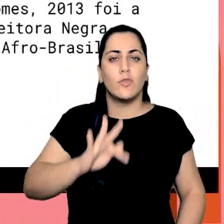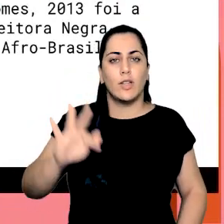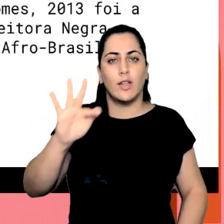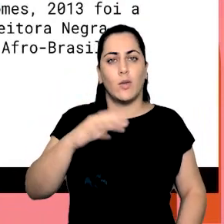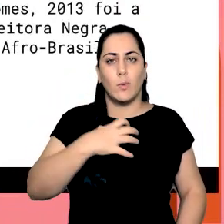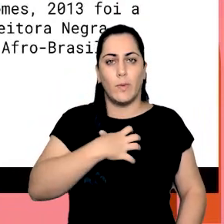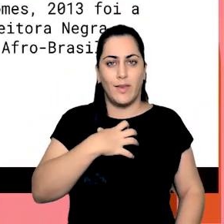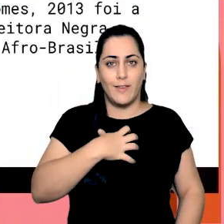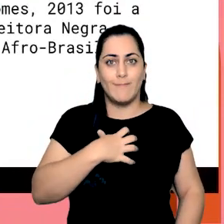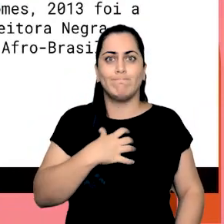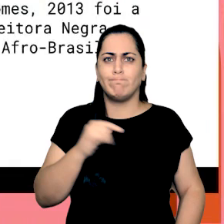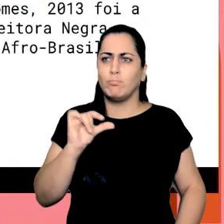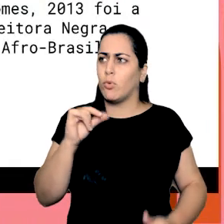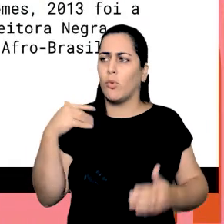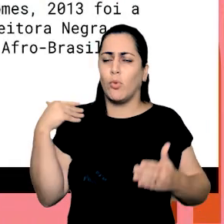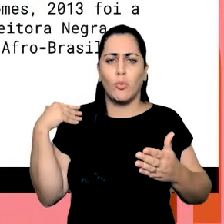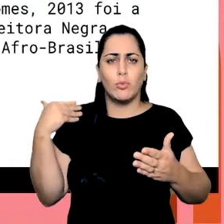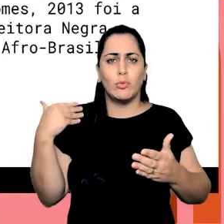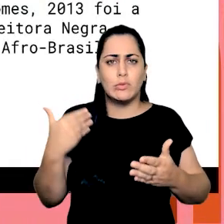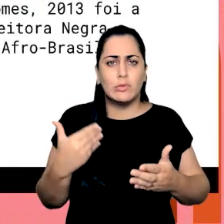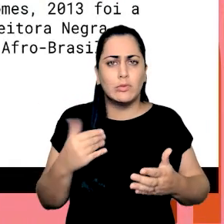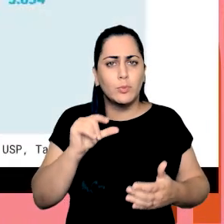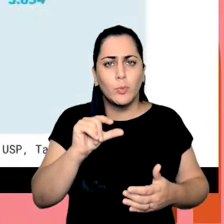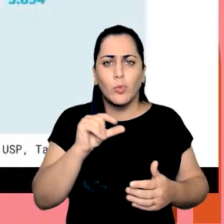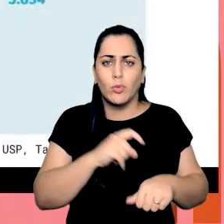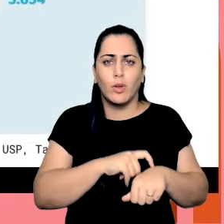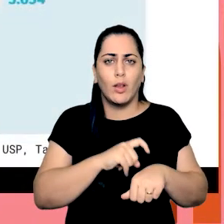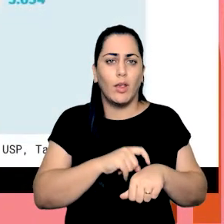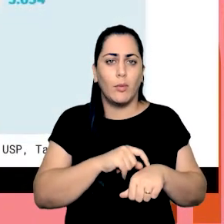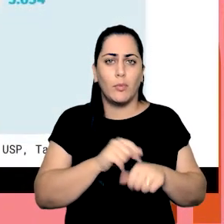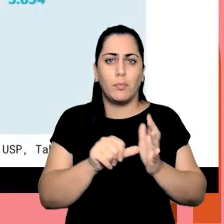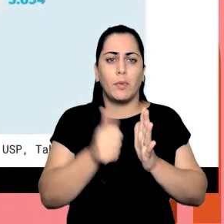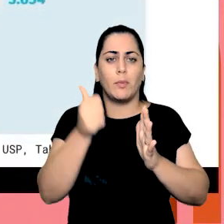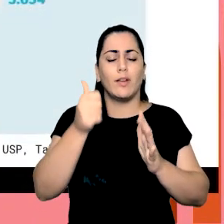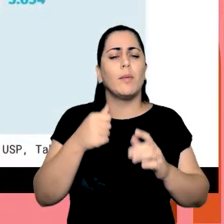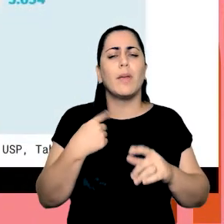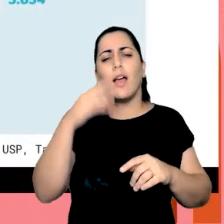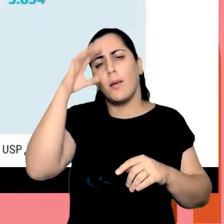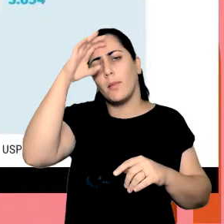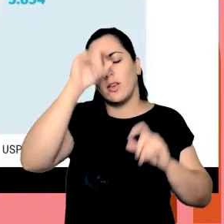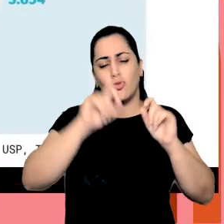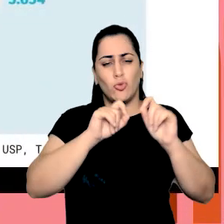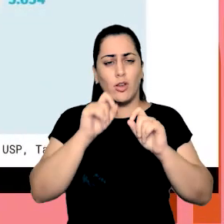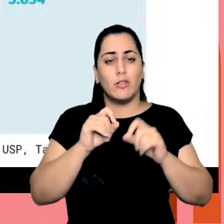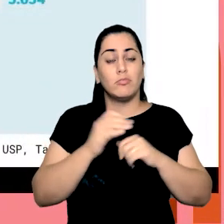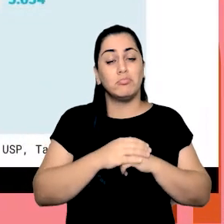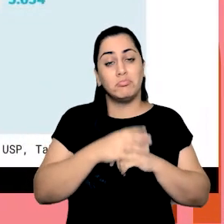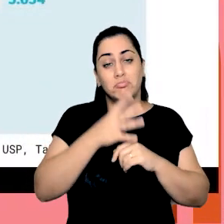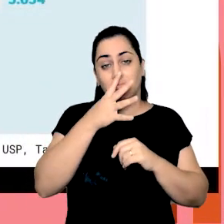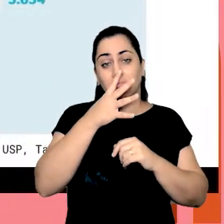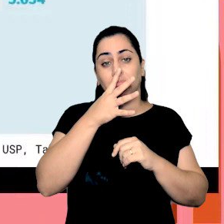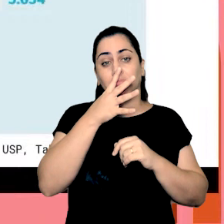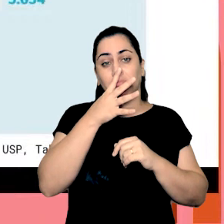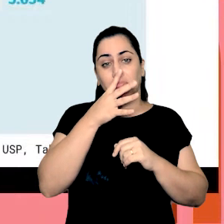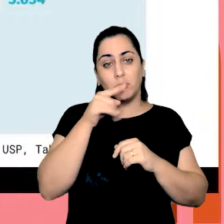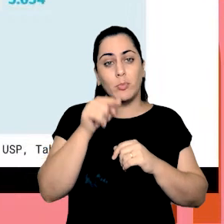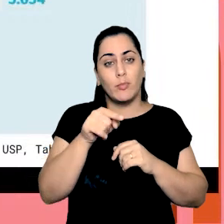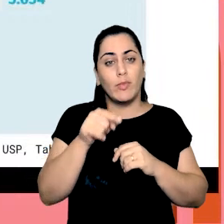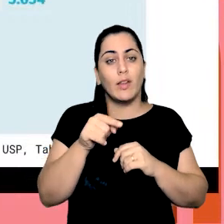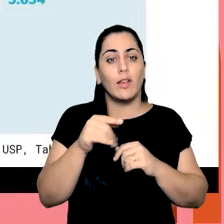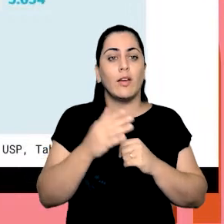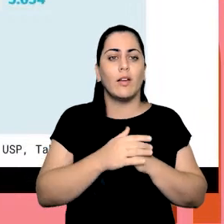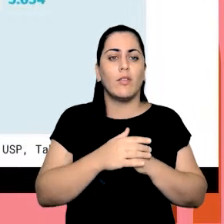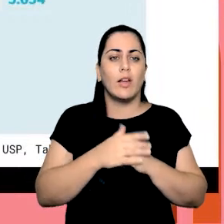é muito recente. E o que a gente está aprendendo com tudo isso, né? Eu achei muito interessante, Tabitha